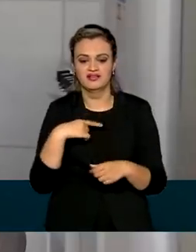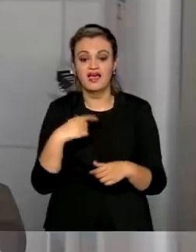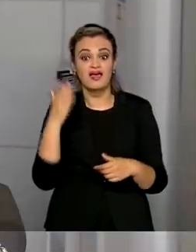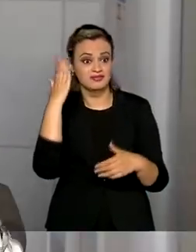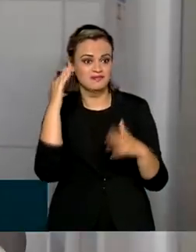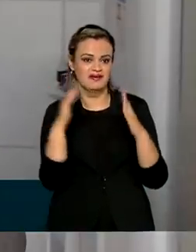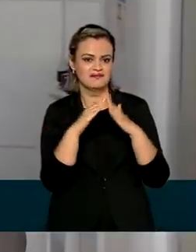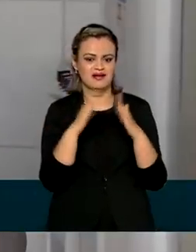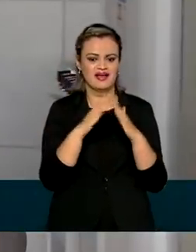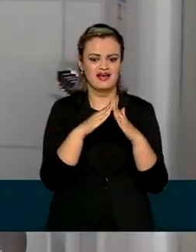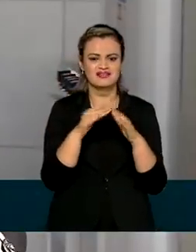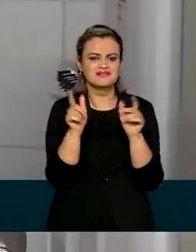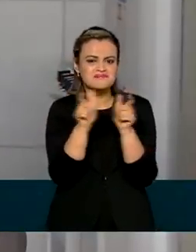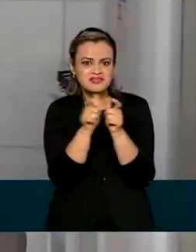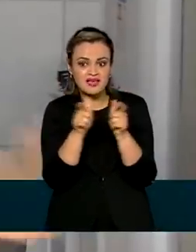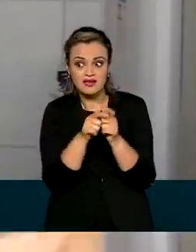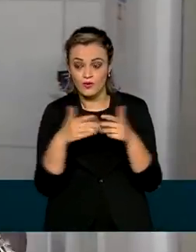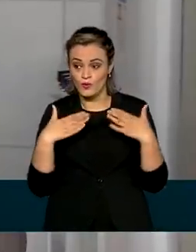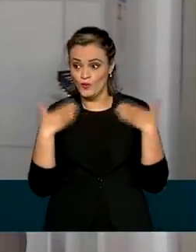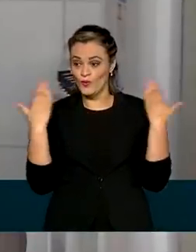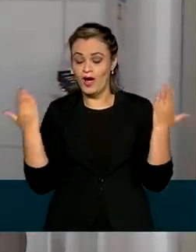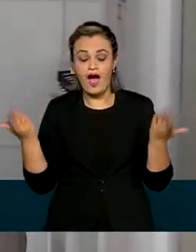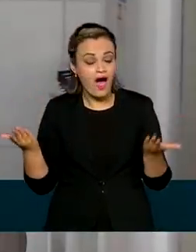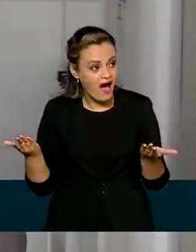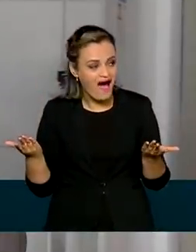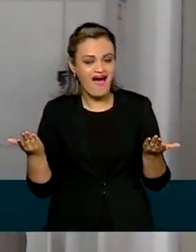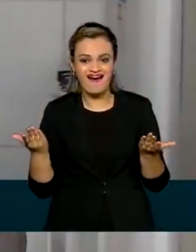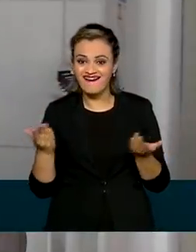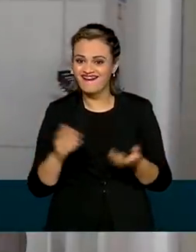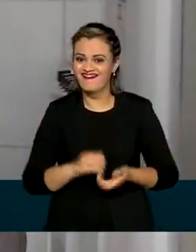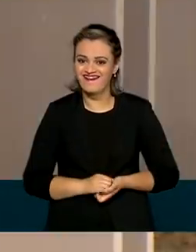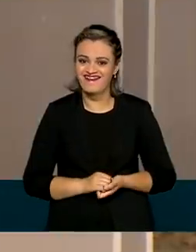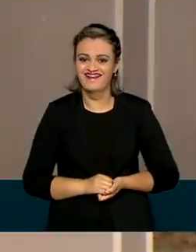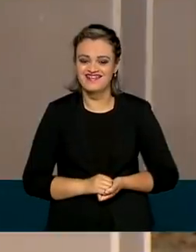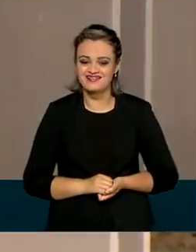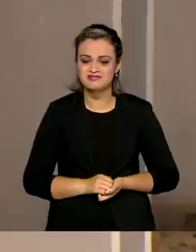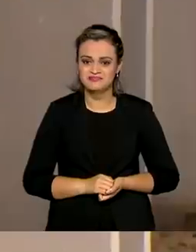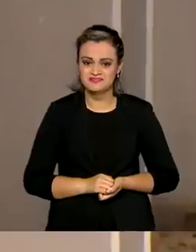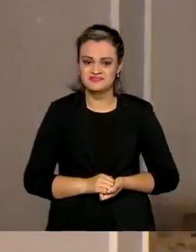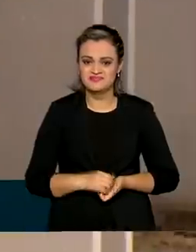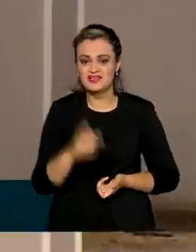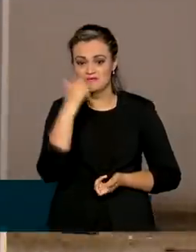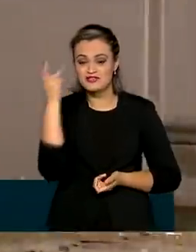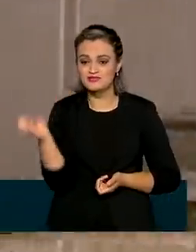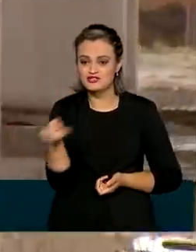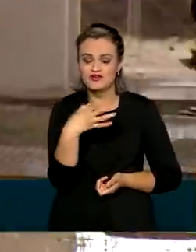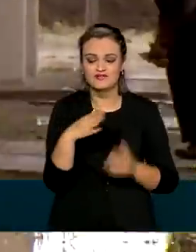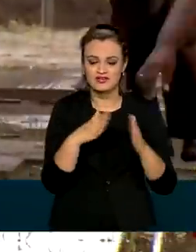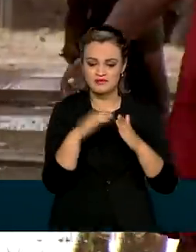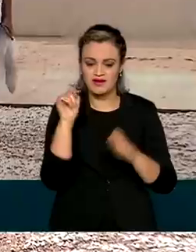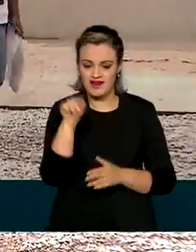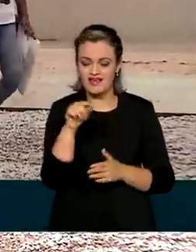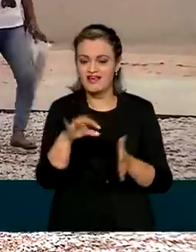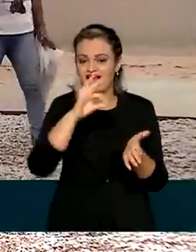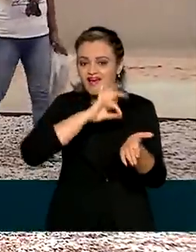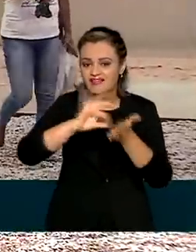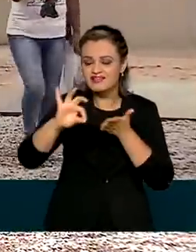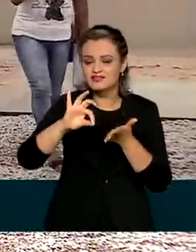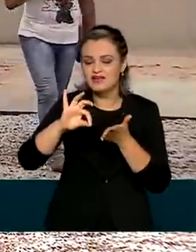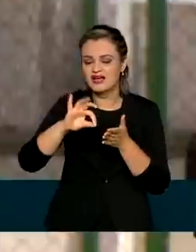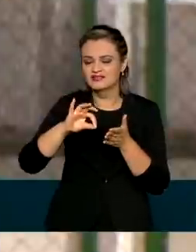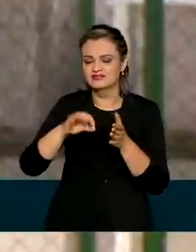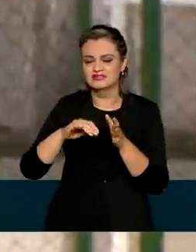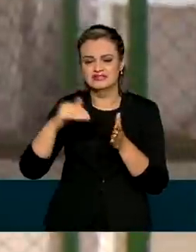casa, eu pensei que era alguma coisa pequena, mas quando eu abri a porta, eu nem imaginei que era isso. Os novos moradores, também cadastrados pela